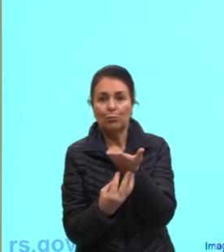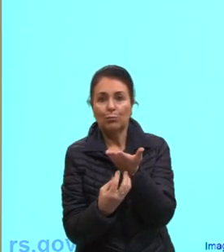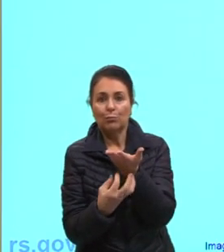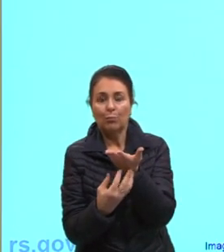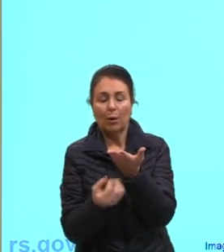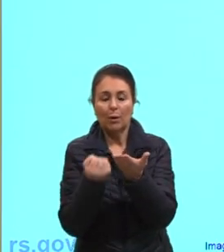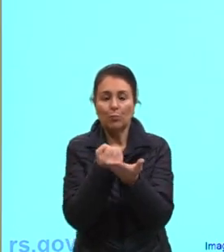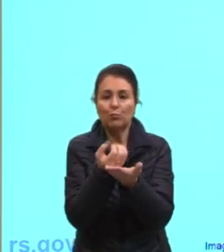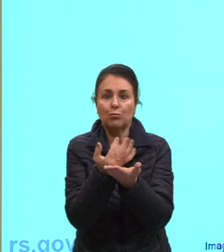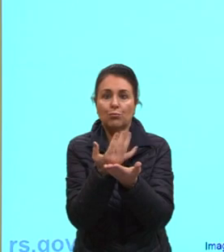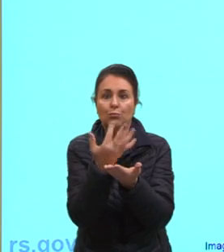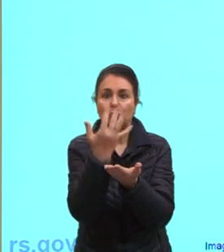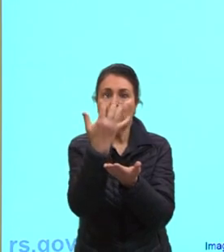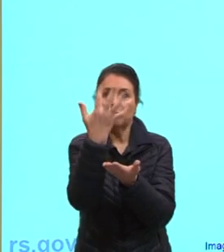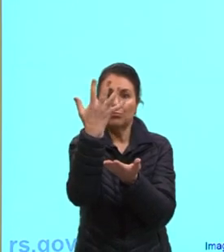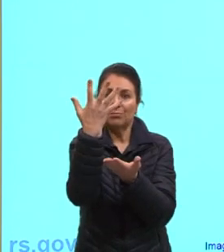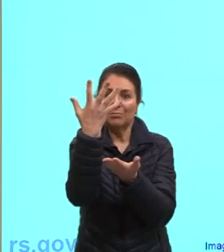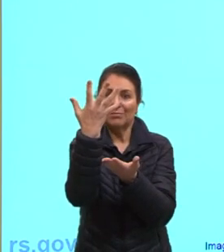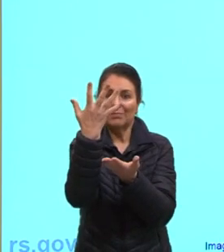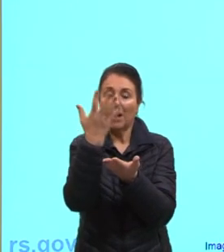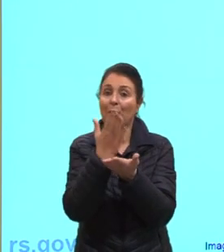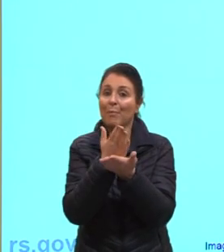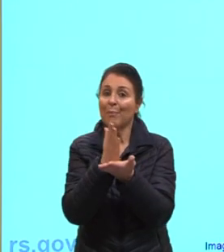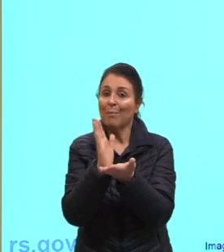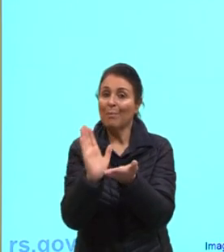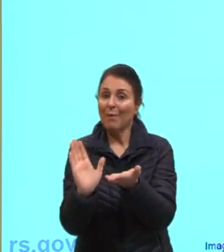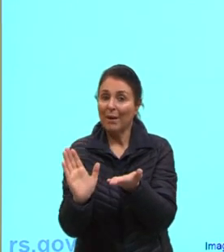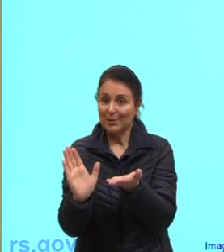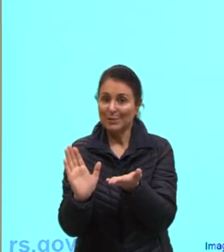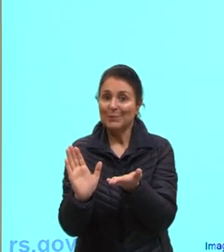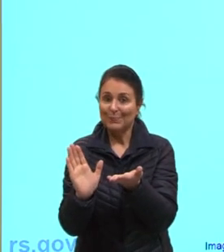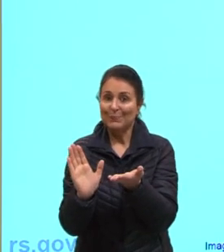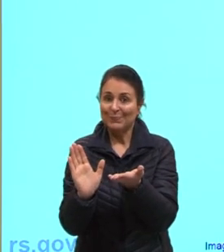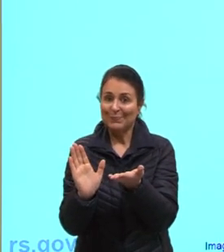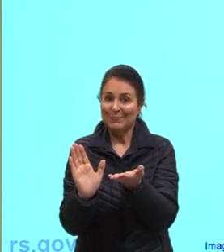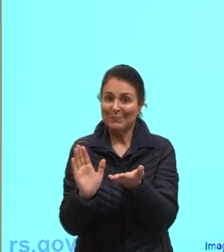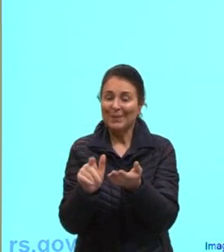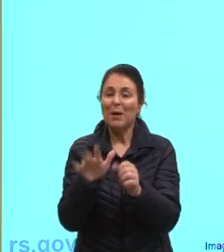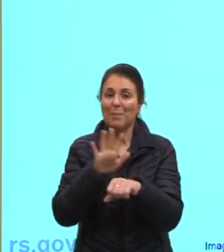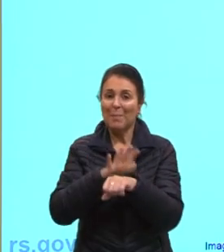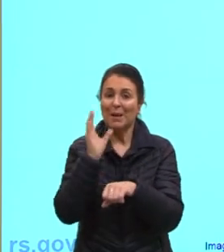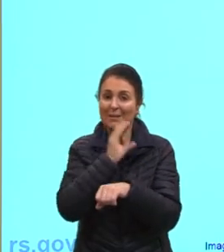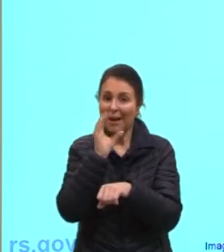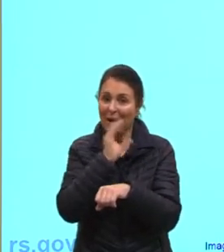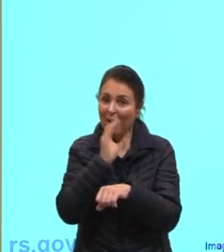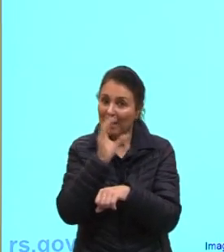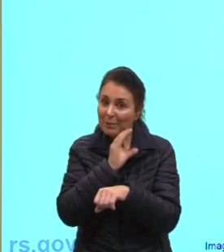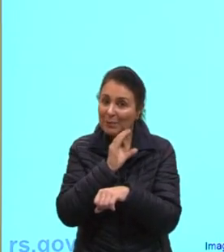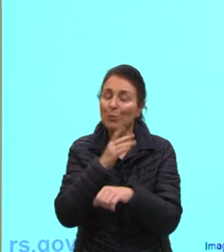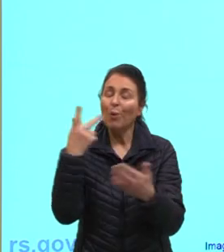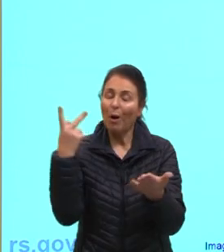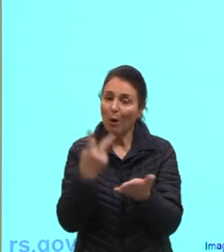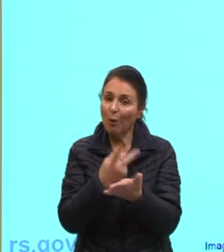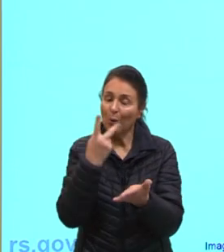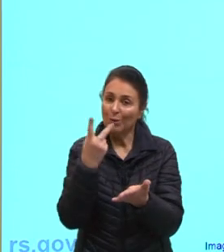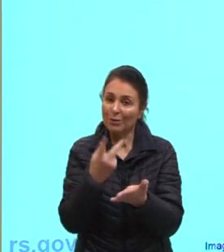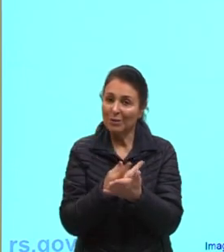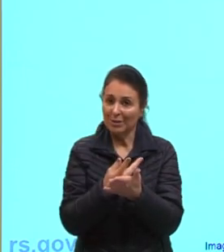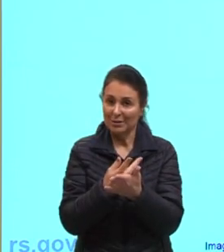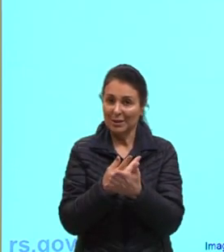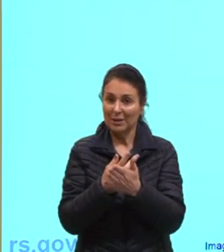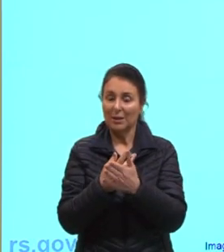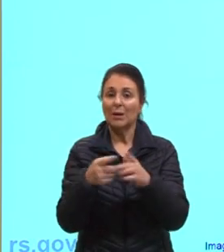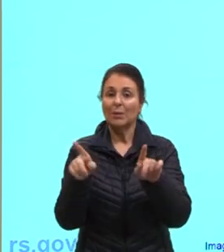ebulição está associada com a gente ferver, né? Se a gente pensar na água, né? Então, pode ocorrer abaixo da